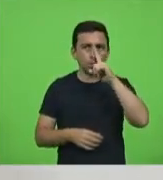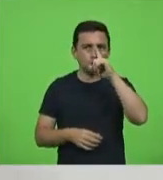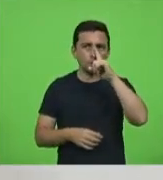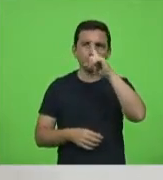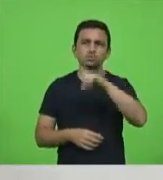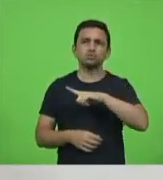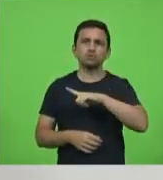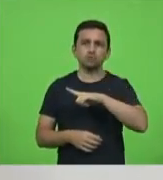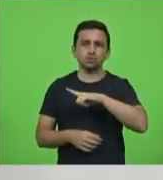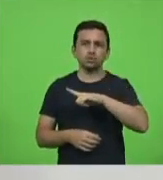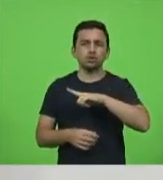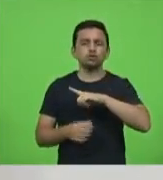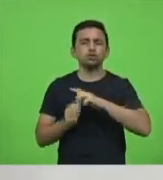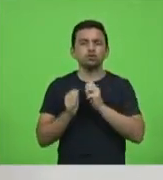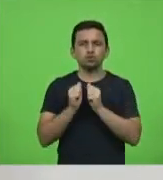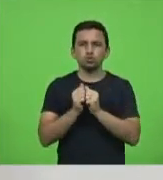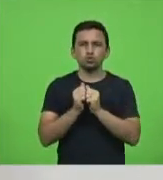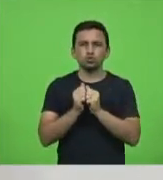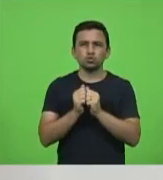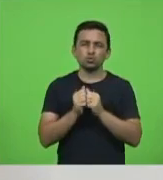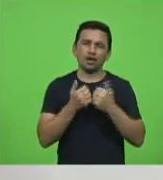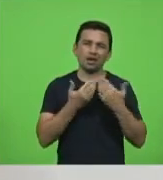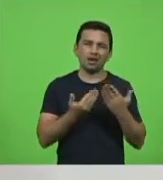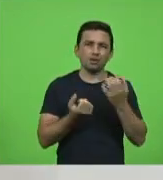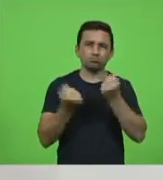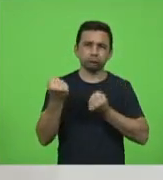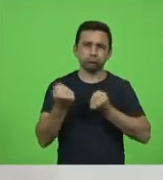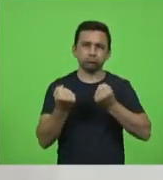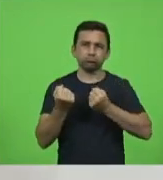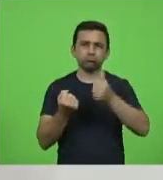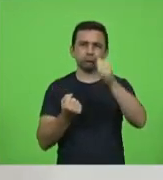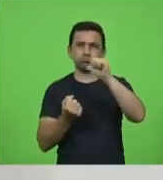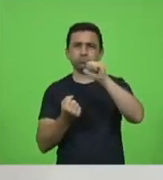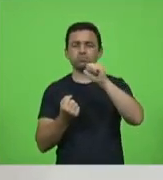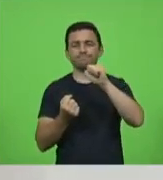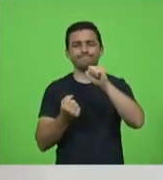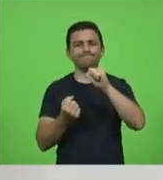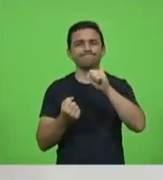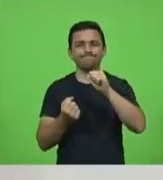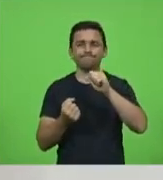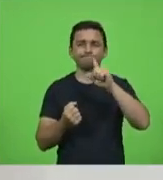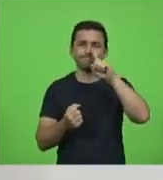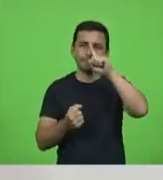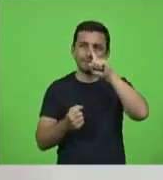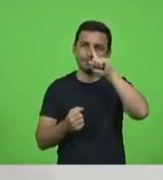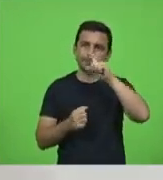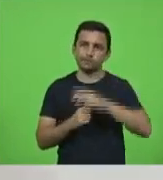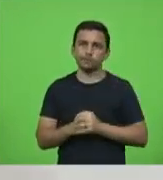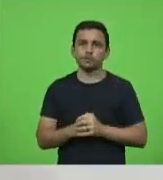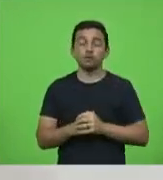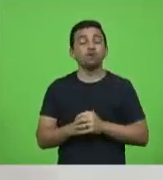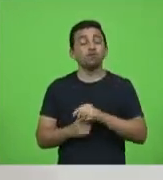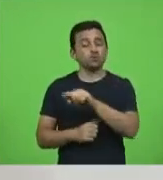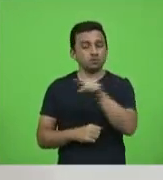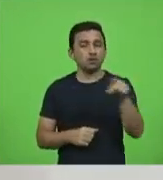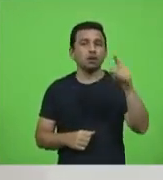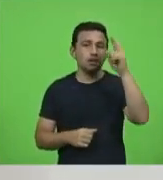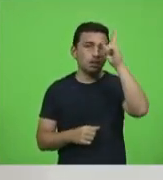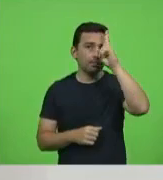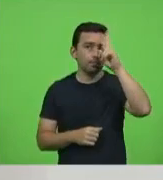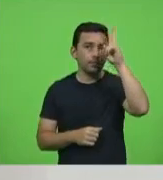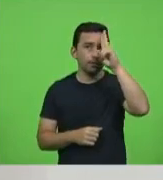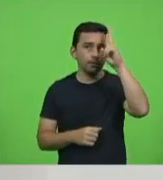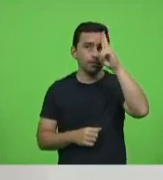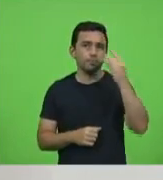perigosa associação de dirigir sobre o efeito de bebidas alcoólicas basta lembrar senhores deputados senhoras deputadas